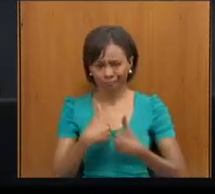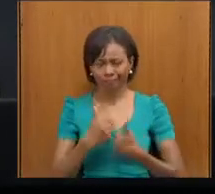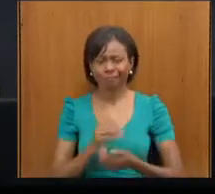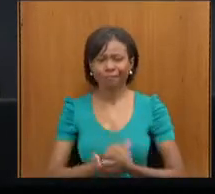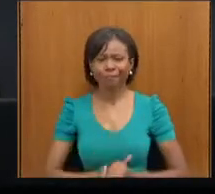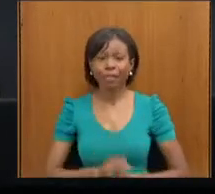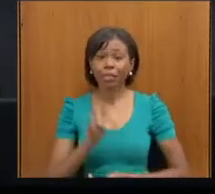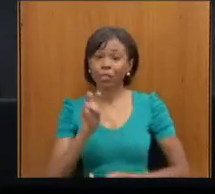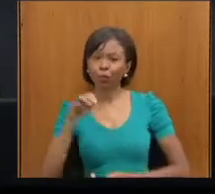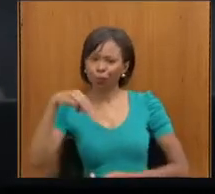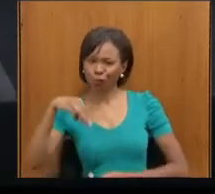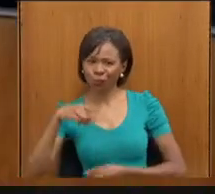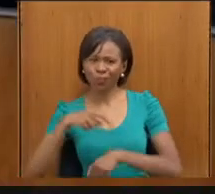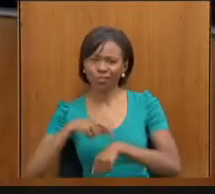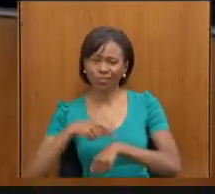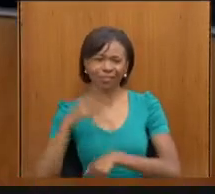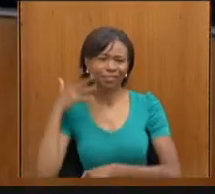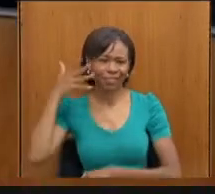minutos.